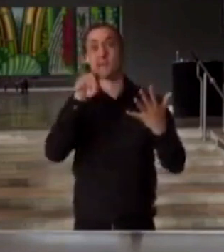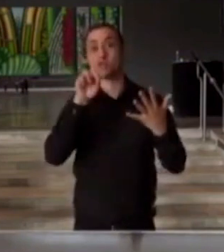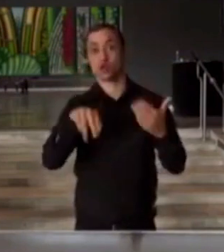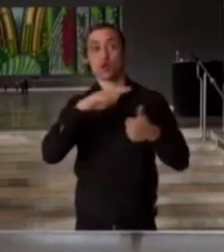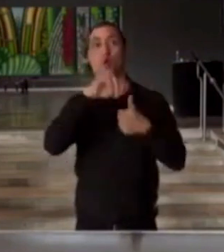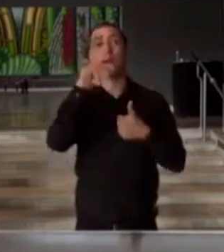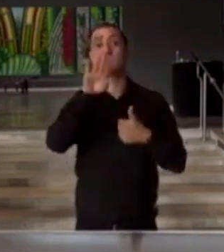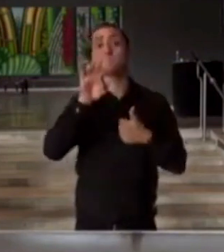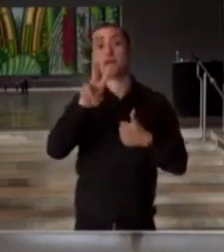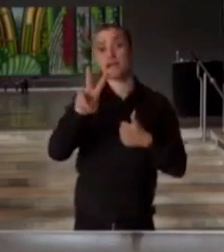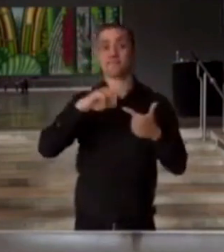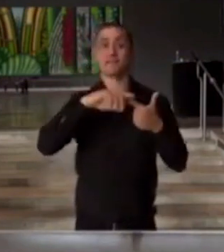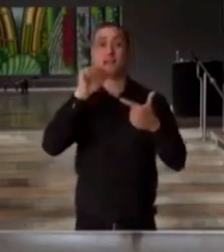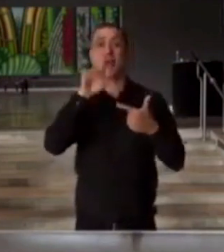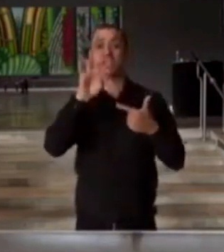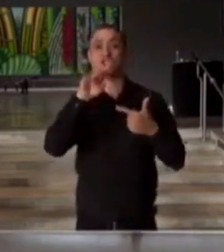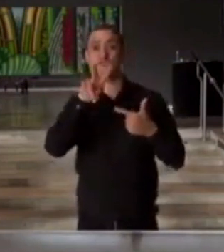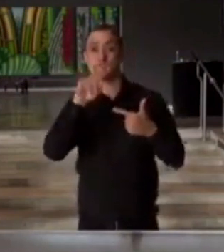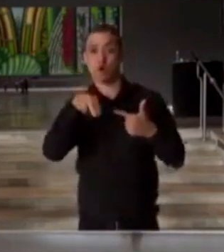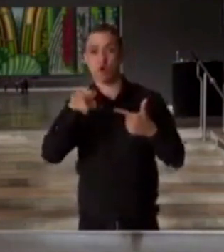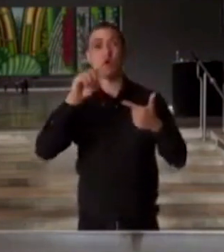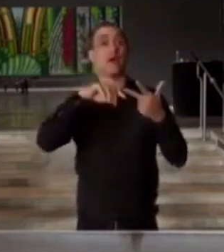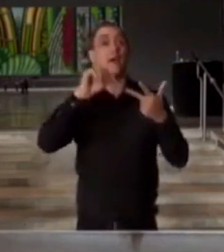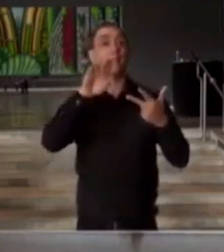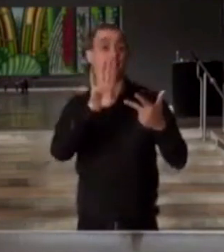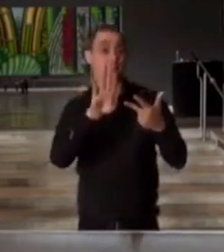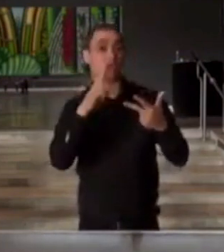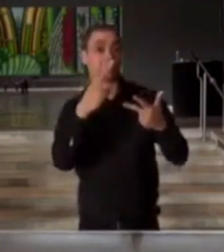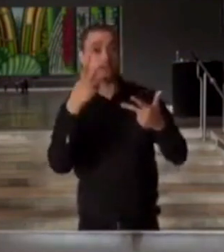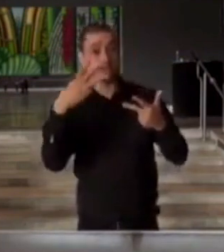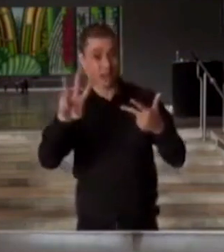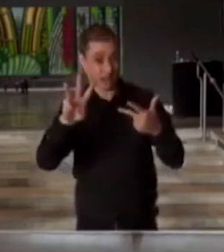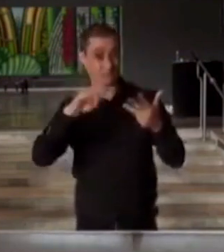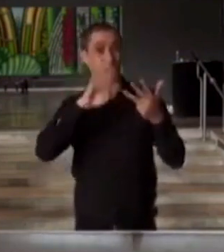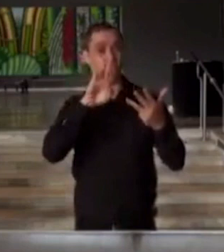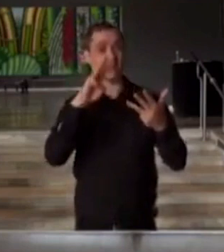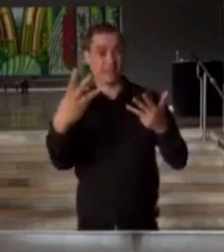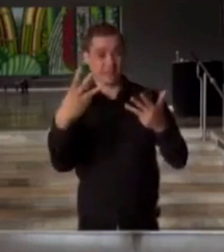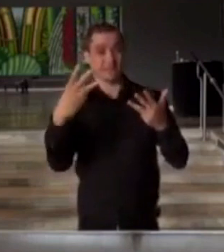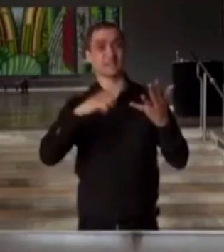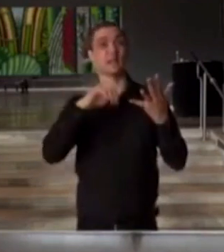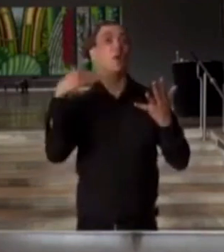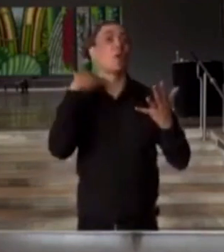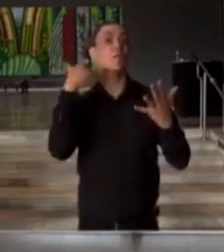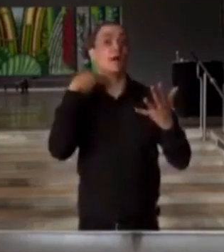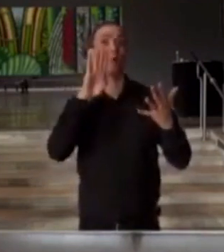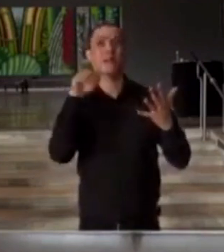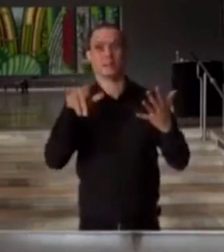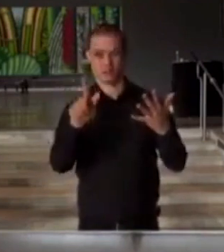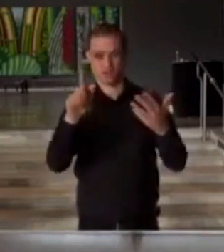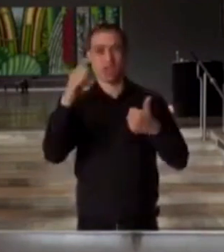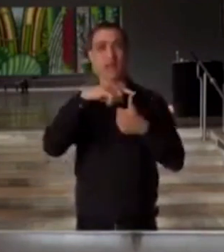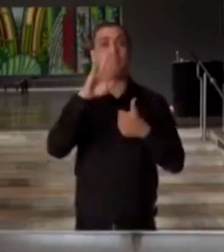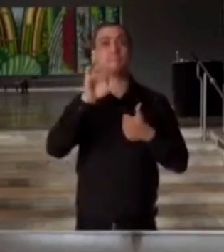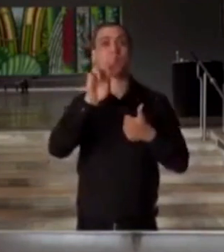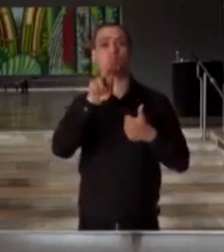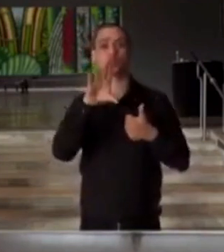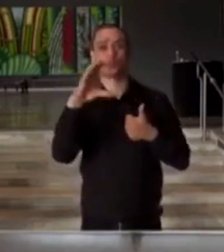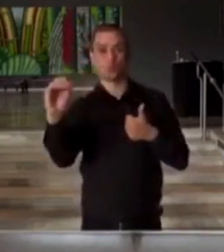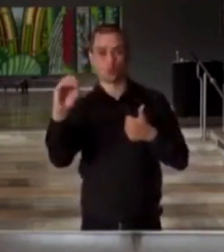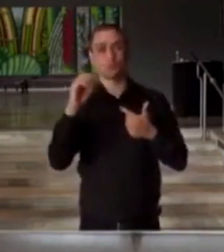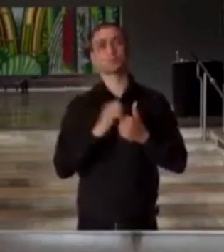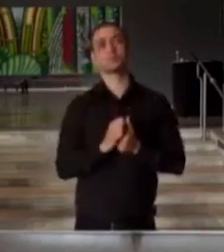a Ambev, a Atievon Hart, a B2W, a B3, o Banco BMG, a Balduco,